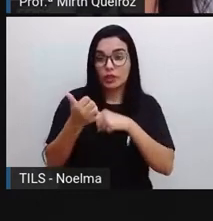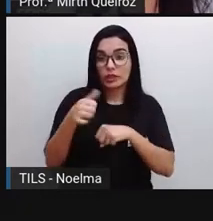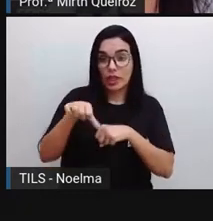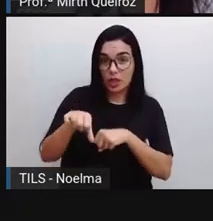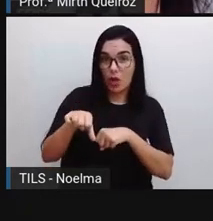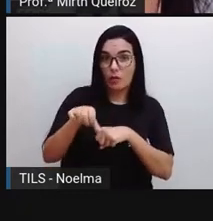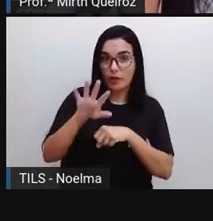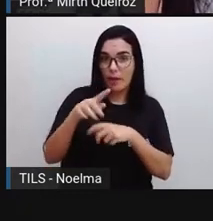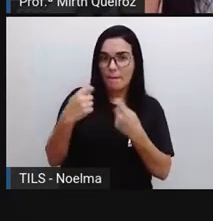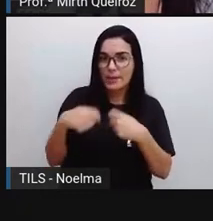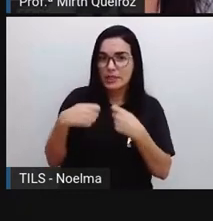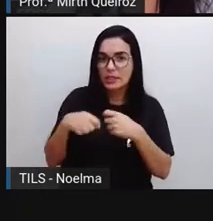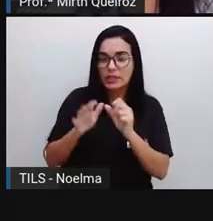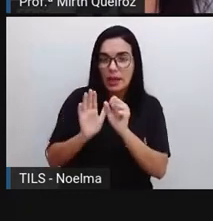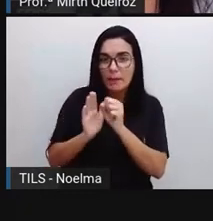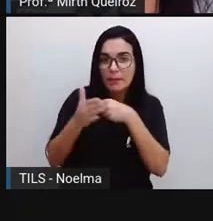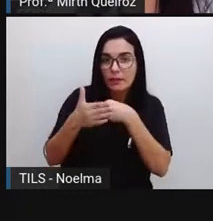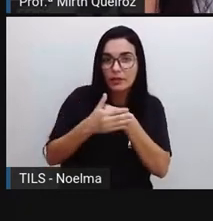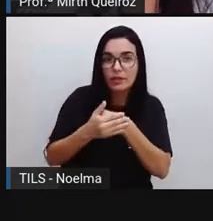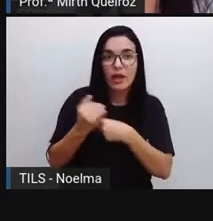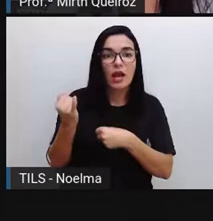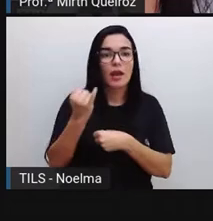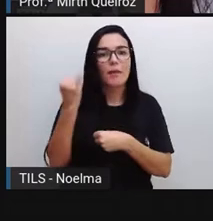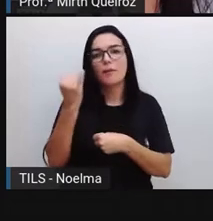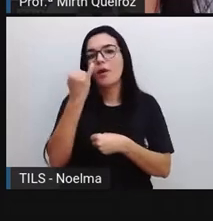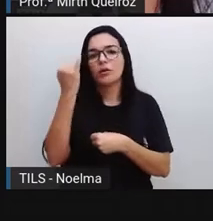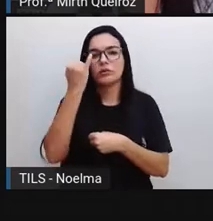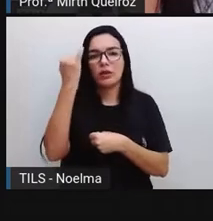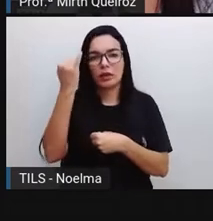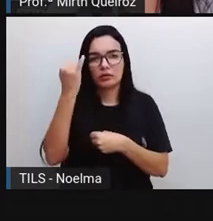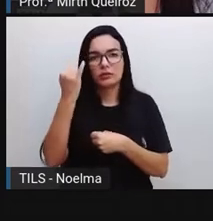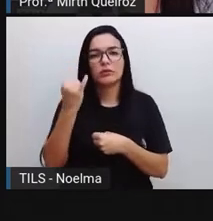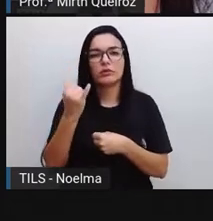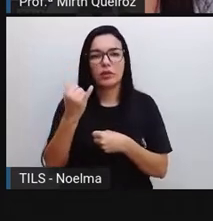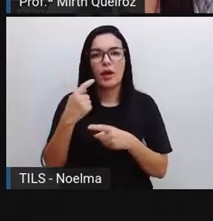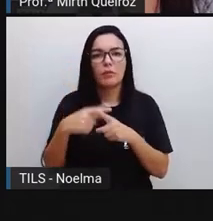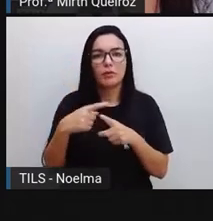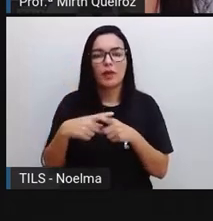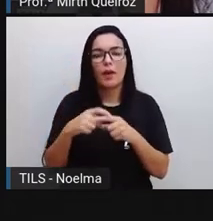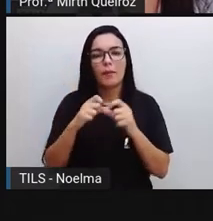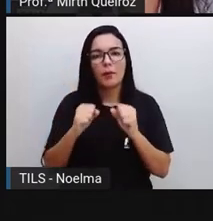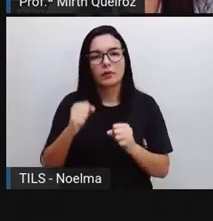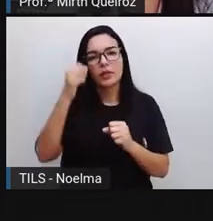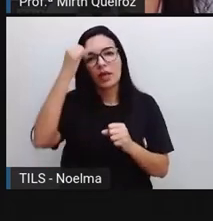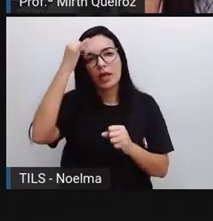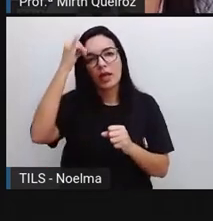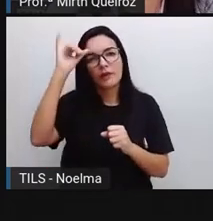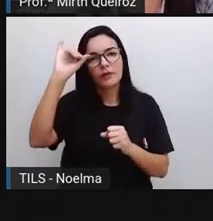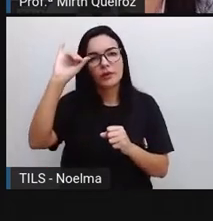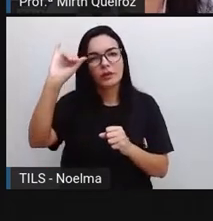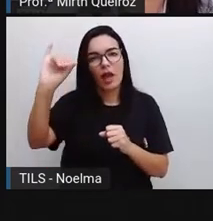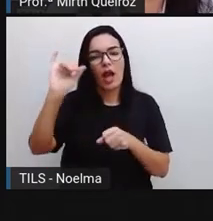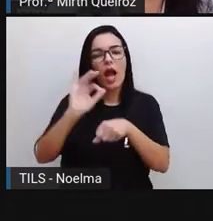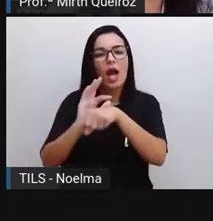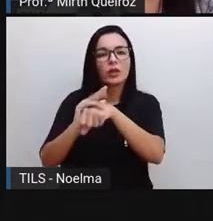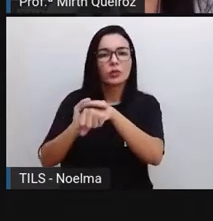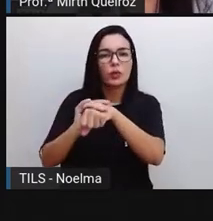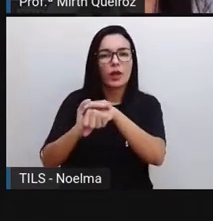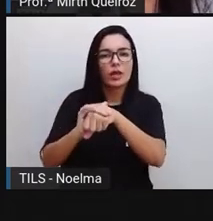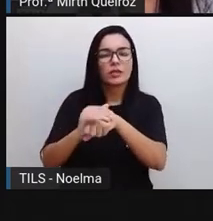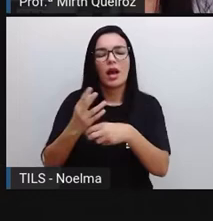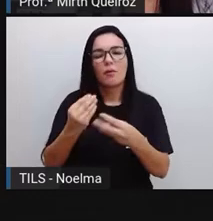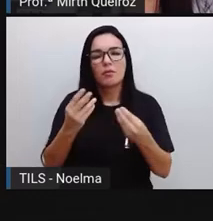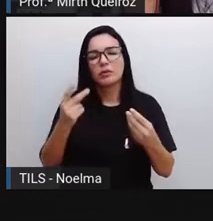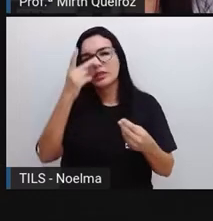Prevenir é algo muito importante para que a gente não venha a ter uma grande